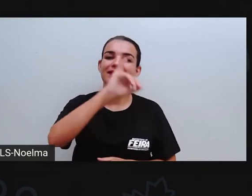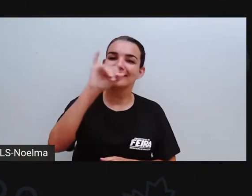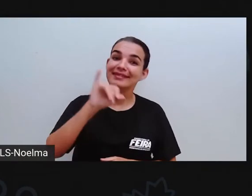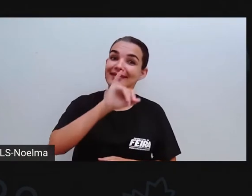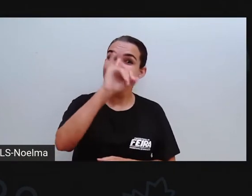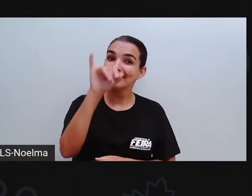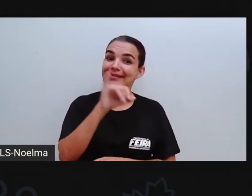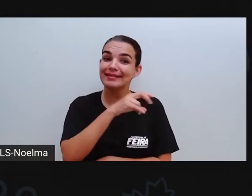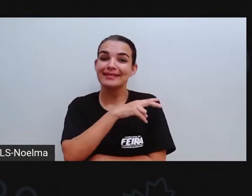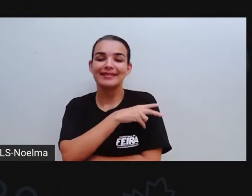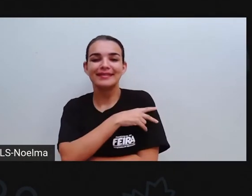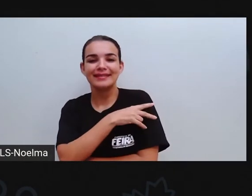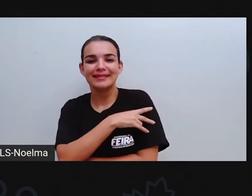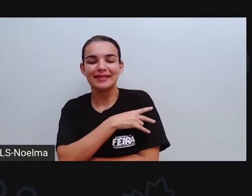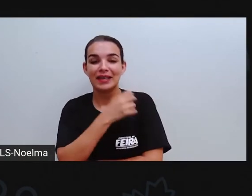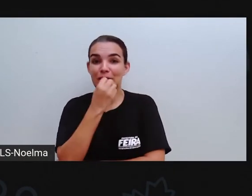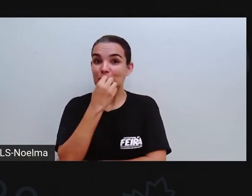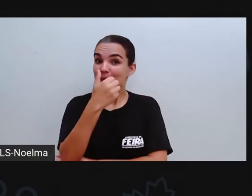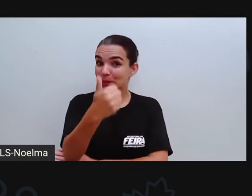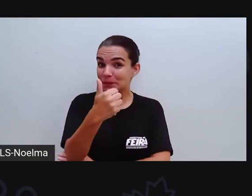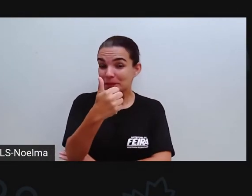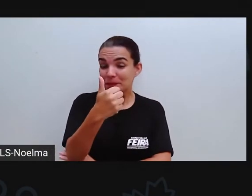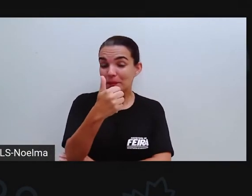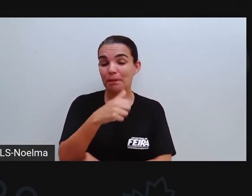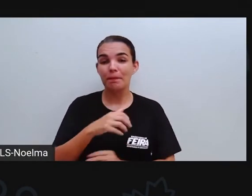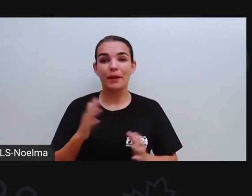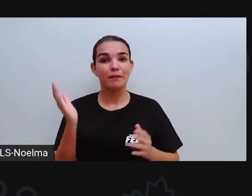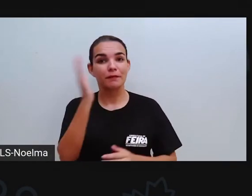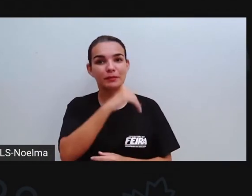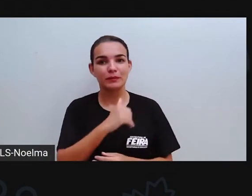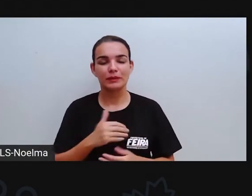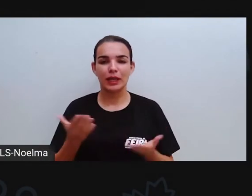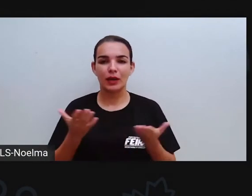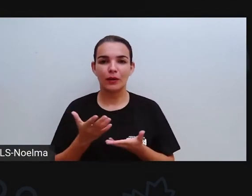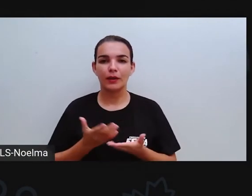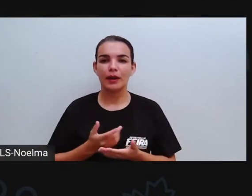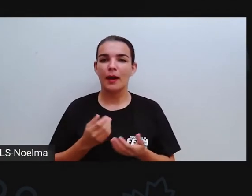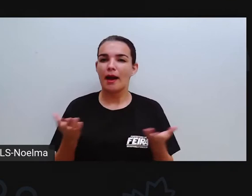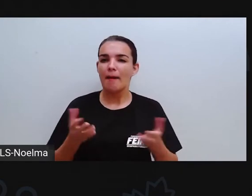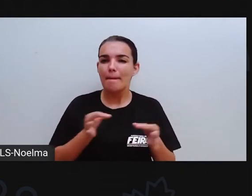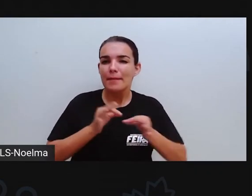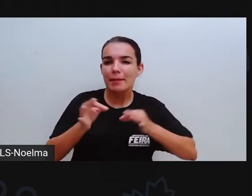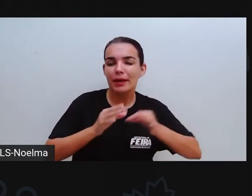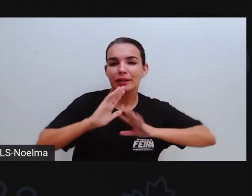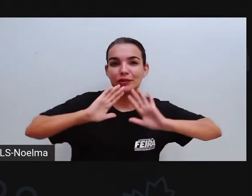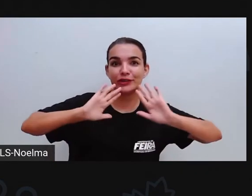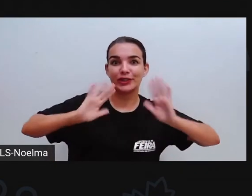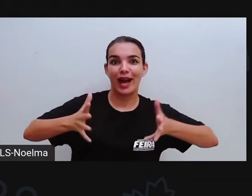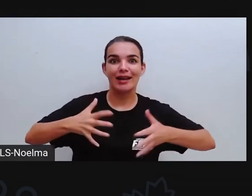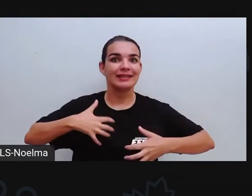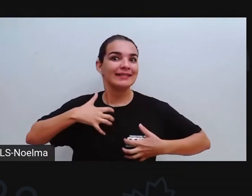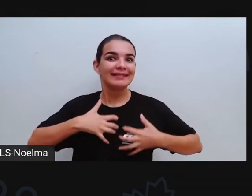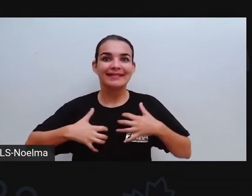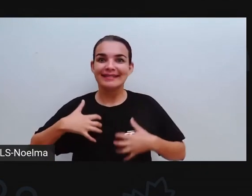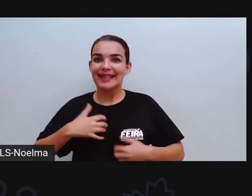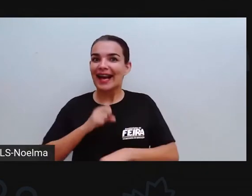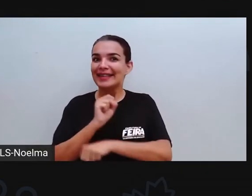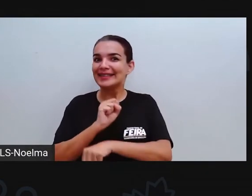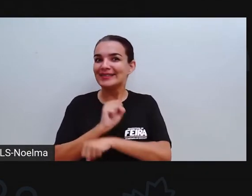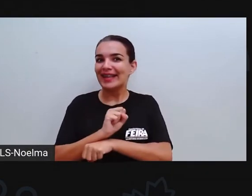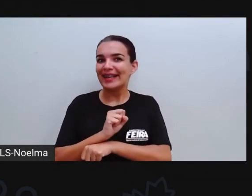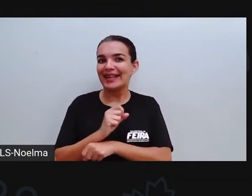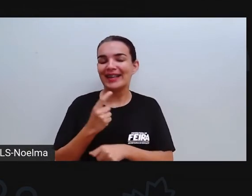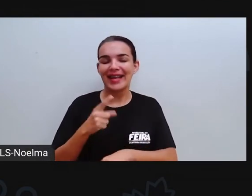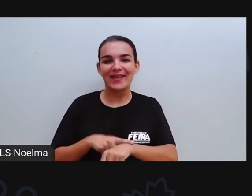Olá, segundo ano, como estão? Vamos lá? Quem está aí preparado já, quem está ansioso, esperando mais